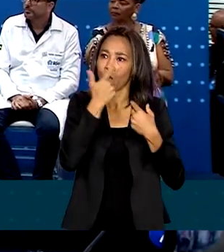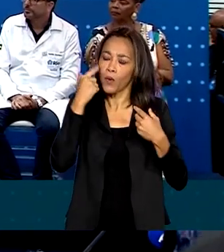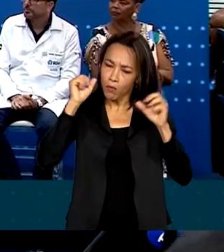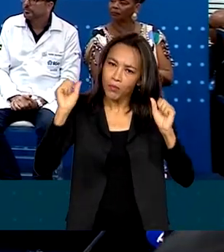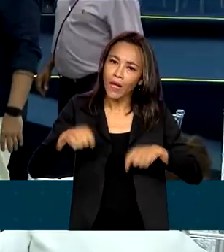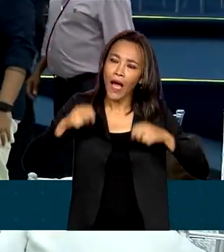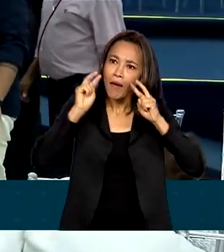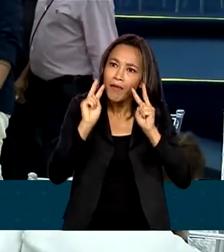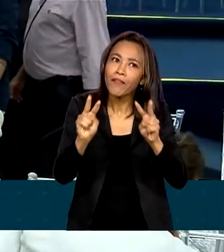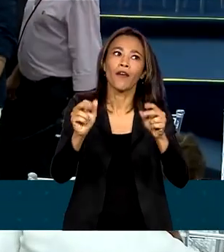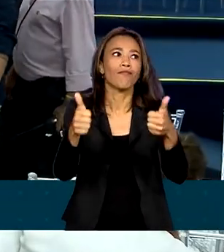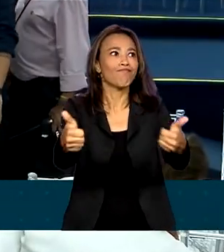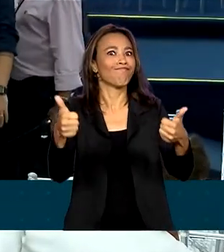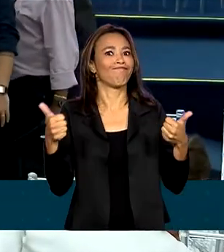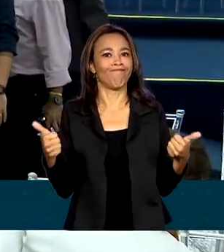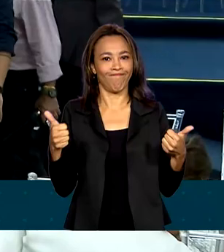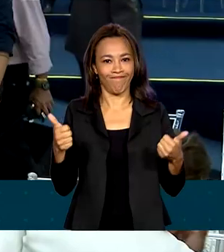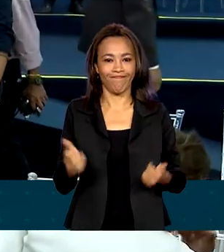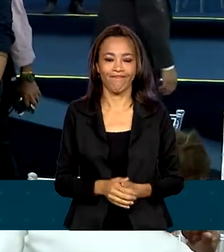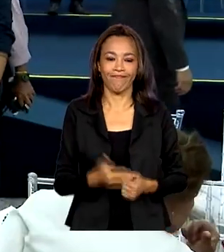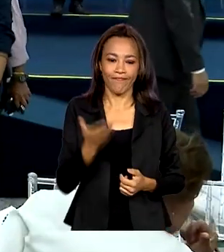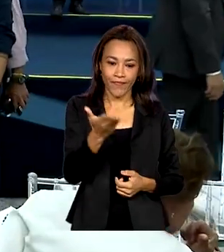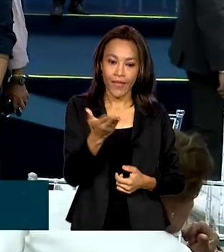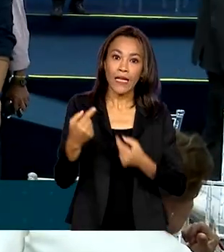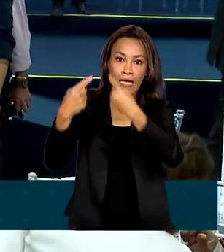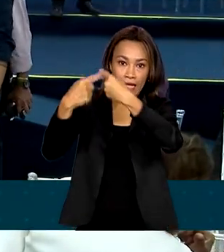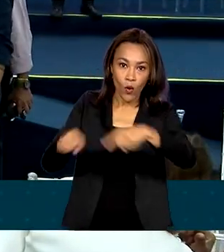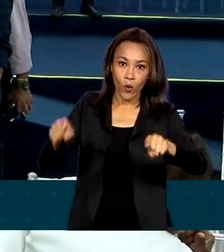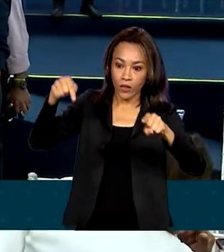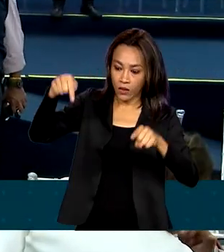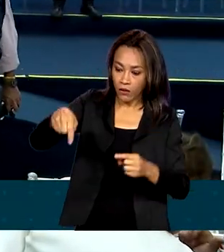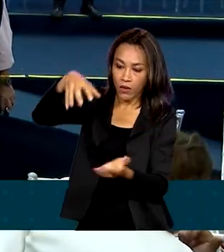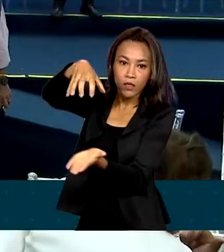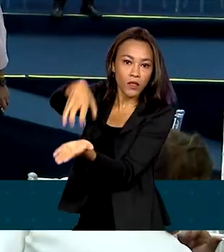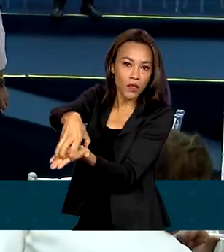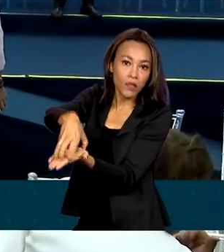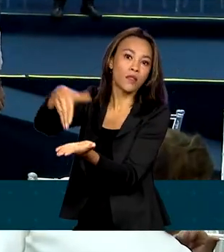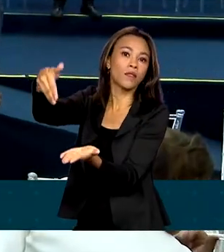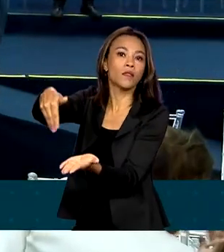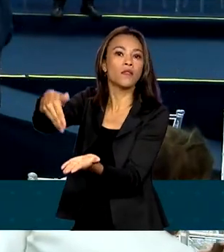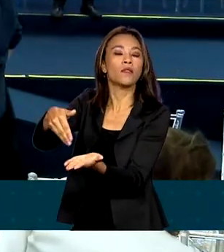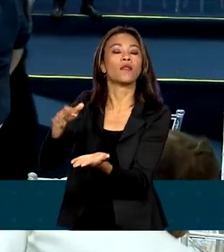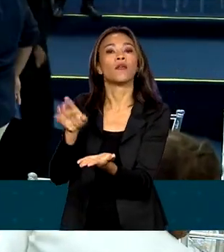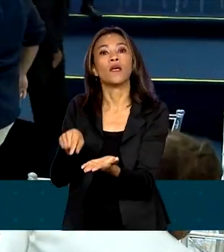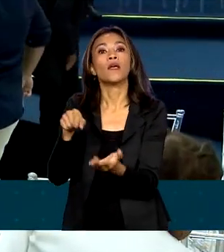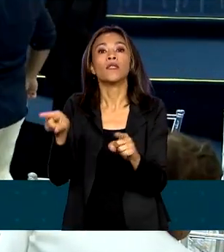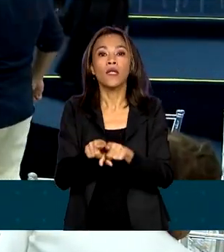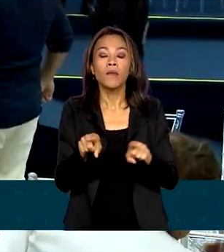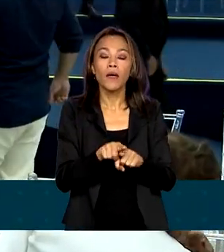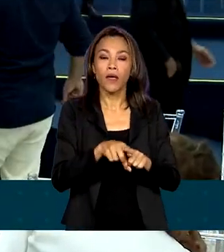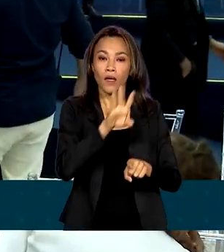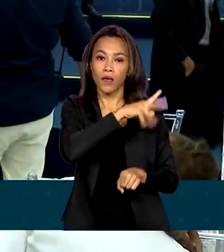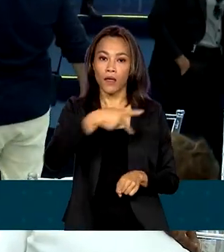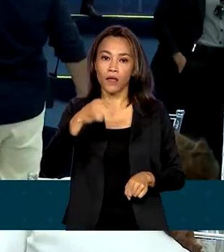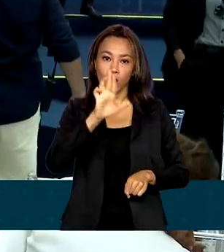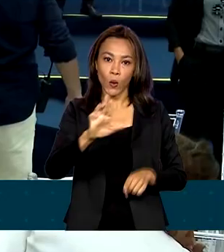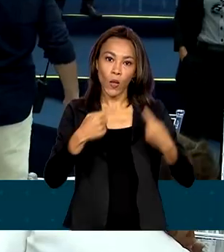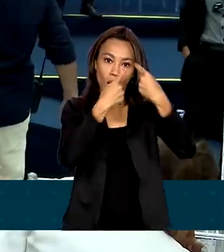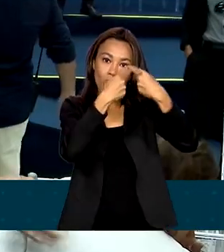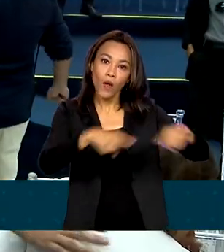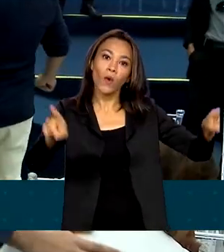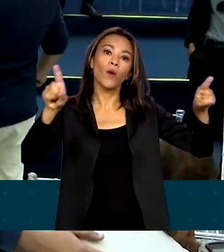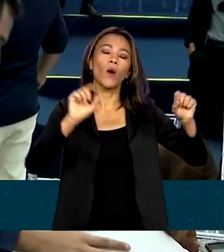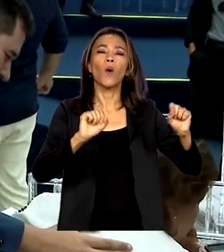Durante a inauguração do Centro Carioca do Olho, o presidente Lula anunciou o lançamento do programa nacional para